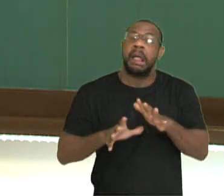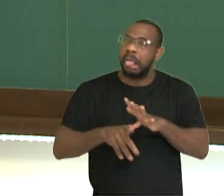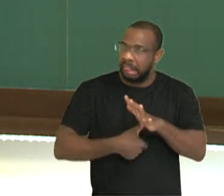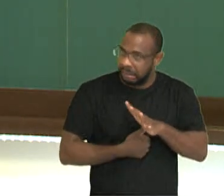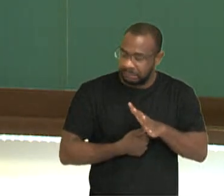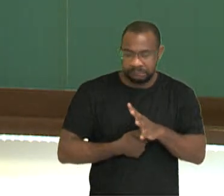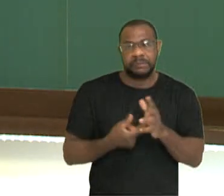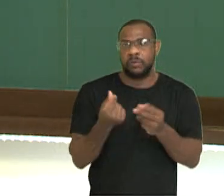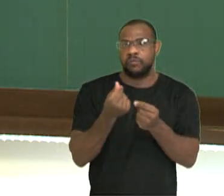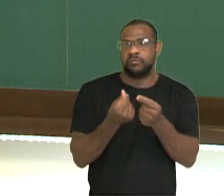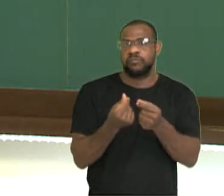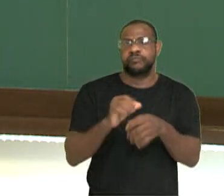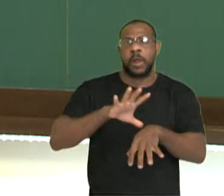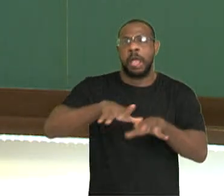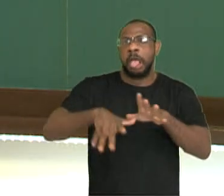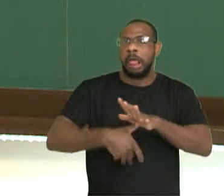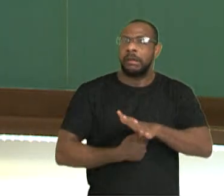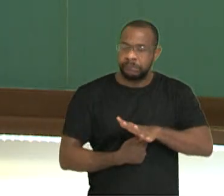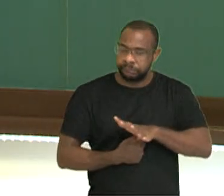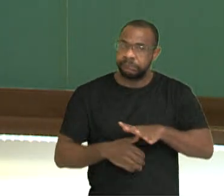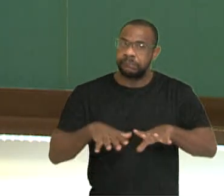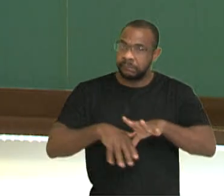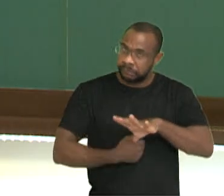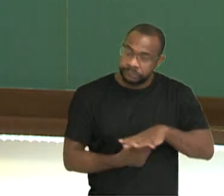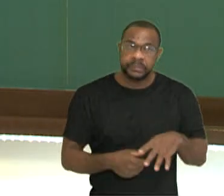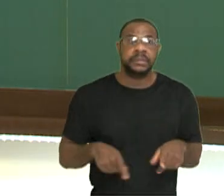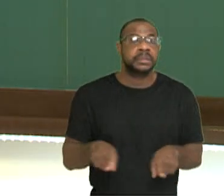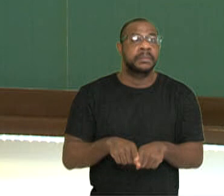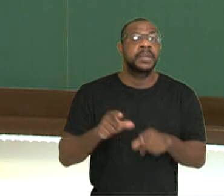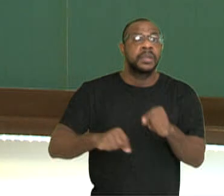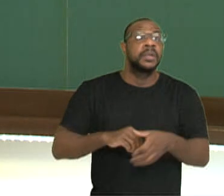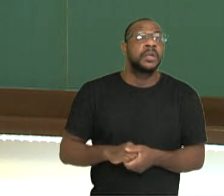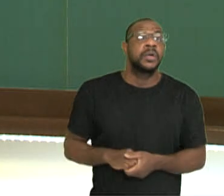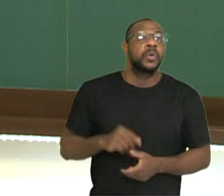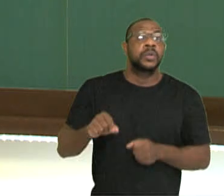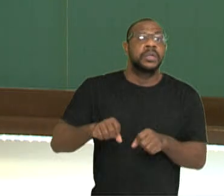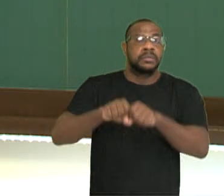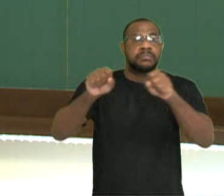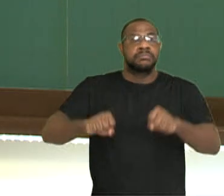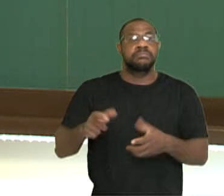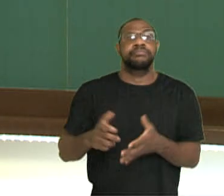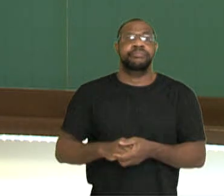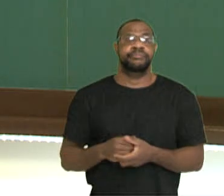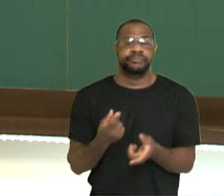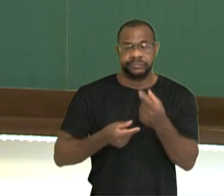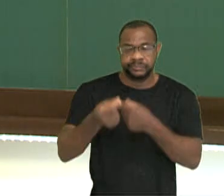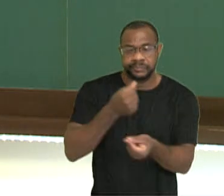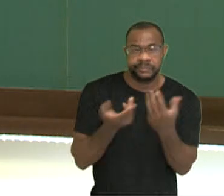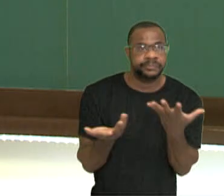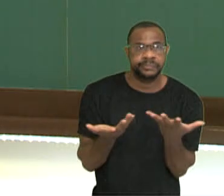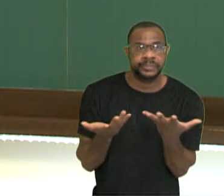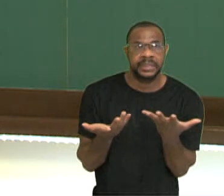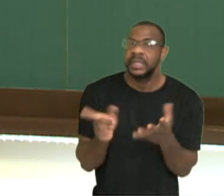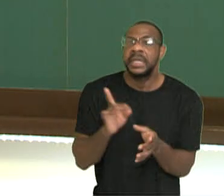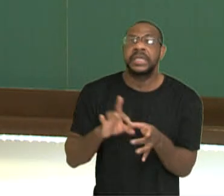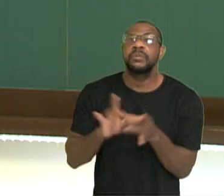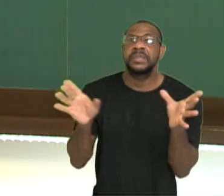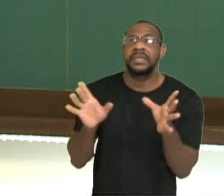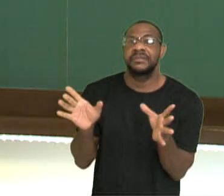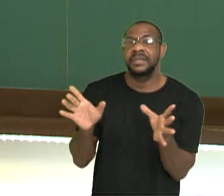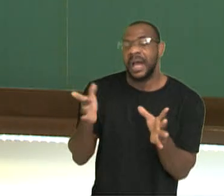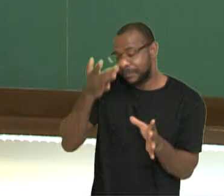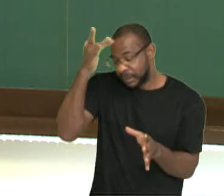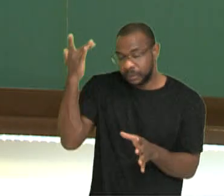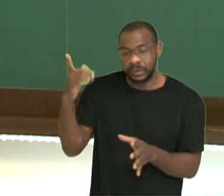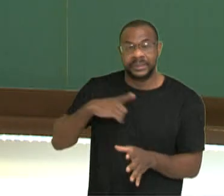deficiência do sistema democrático, que não permite o acesso, inclusive, das pessoas aos serviços necessários para a manutenção da